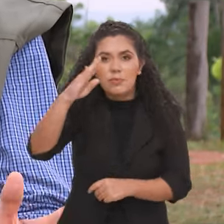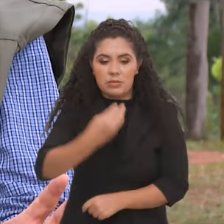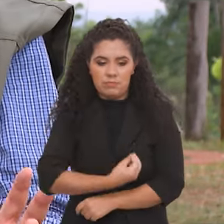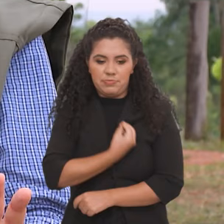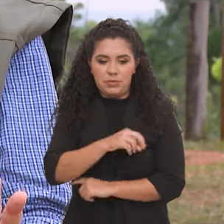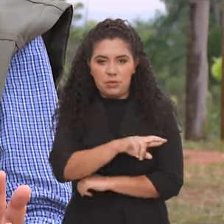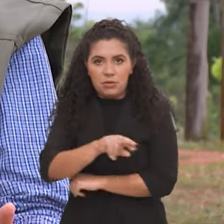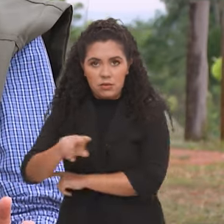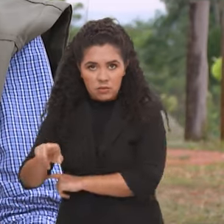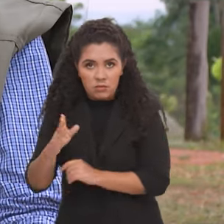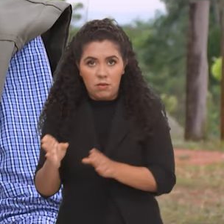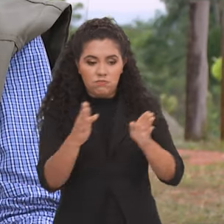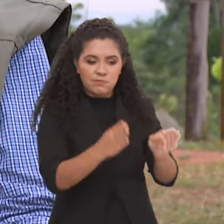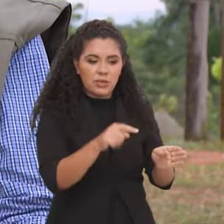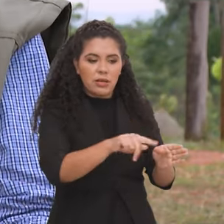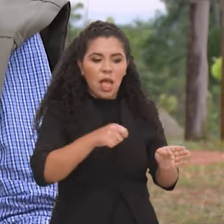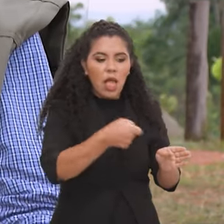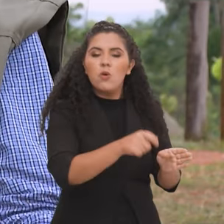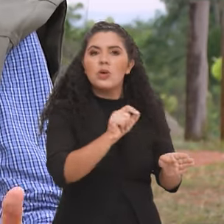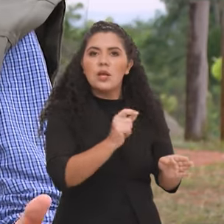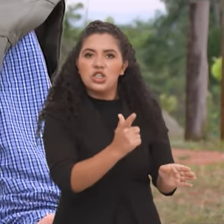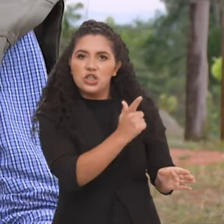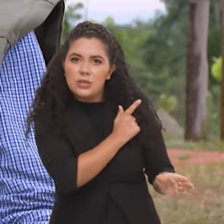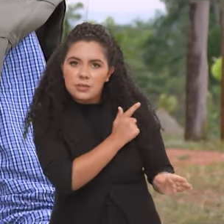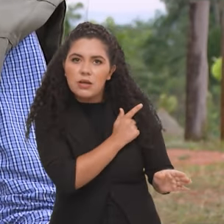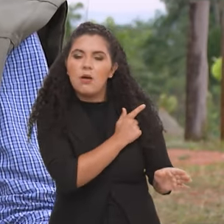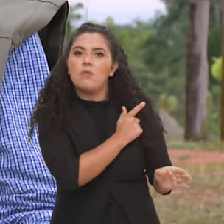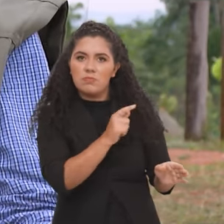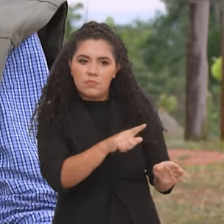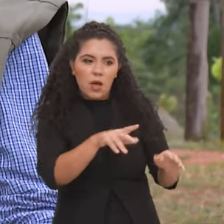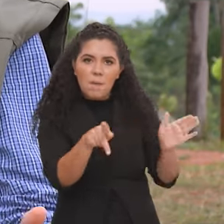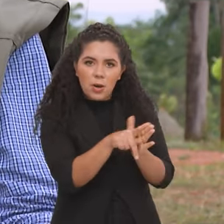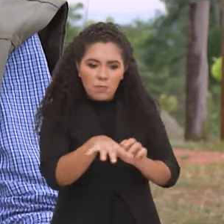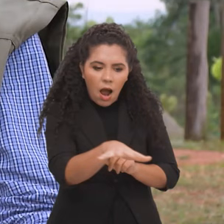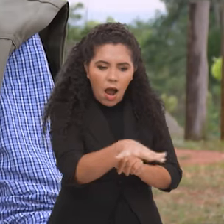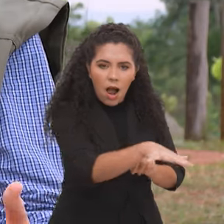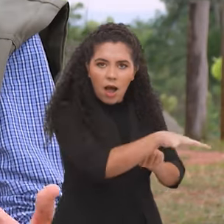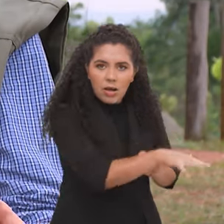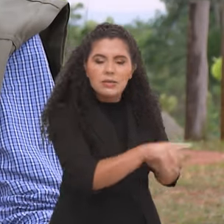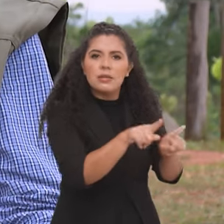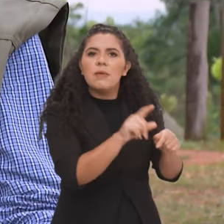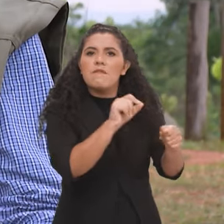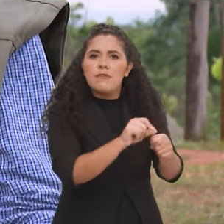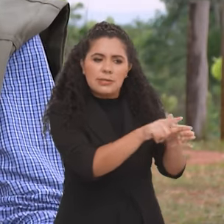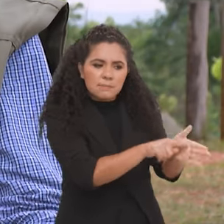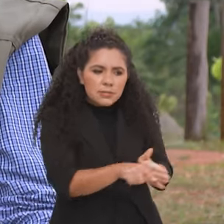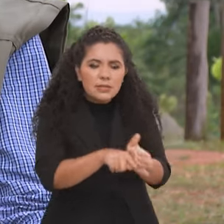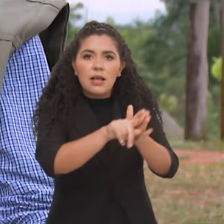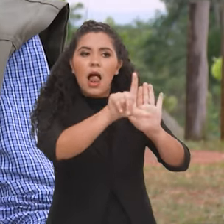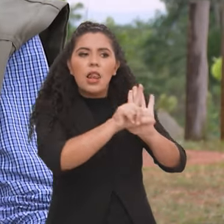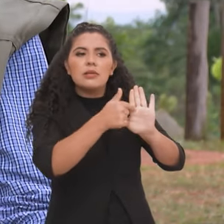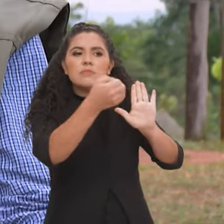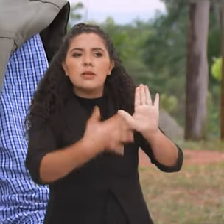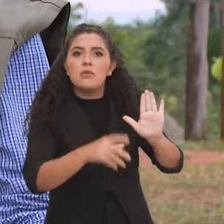Então, de um lado é a gestão dessas áreas, mas ele também realiza pesquisa. A lei que o criou diz que o Instituto deve